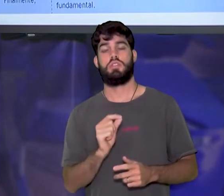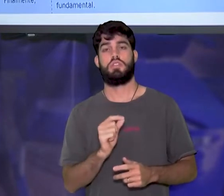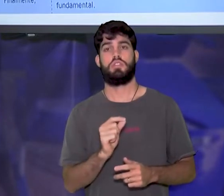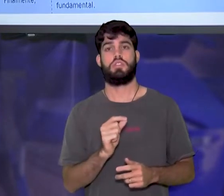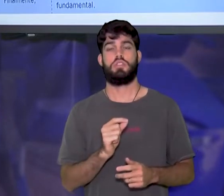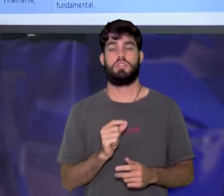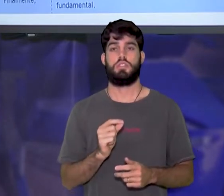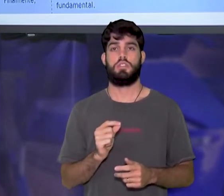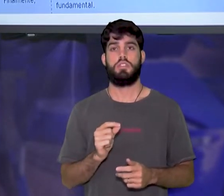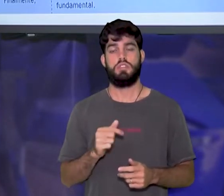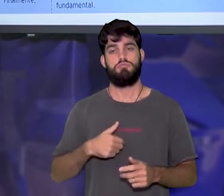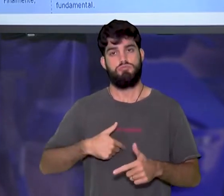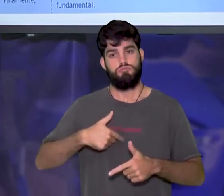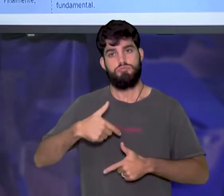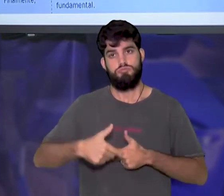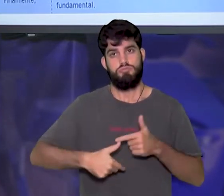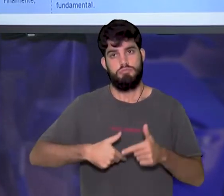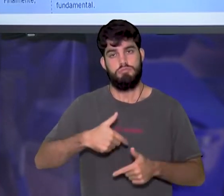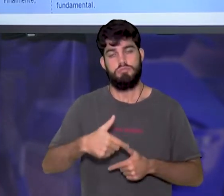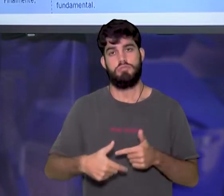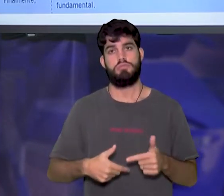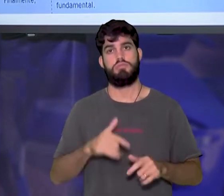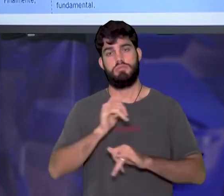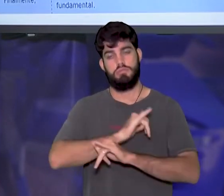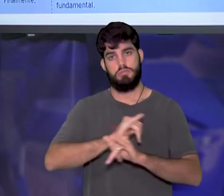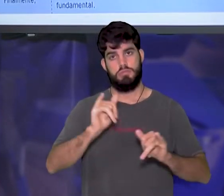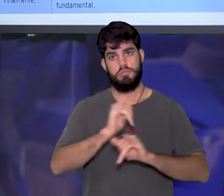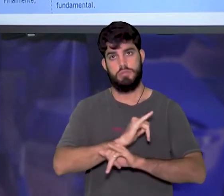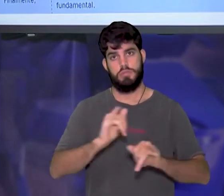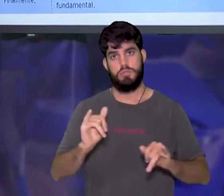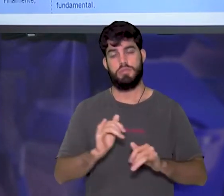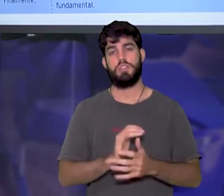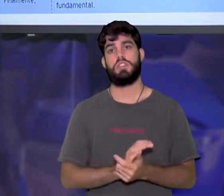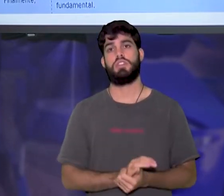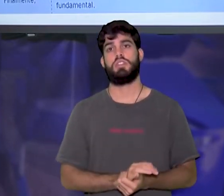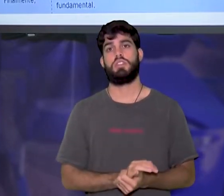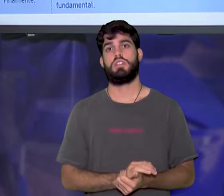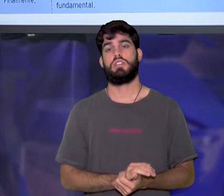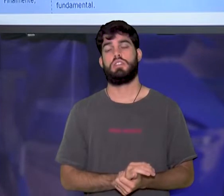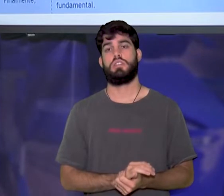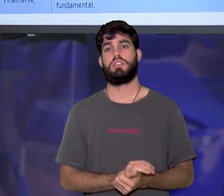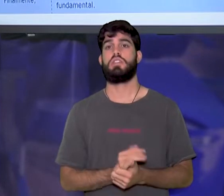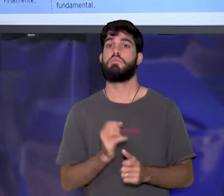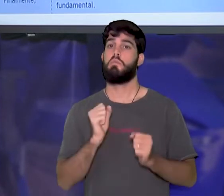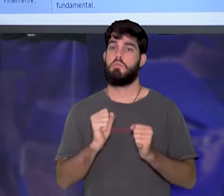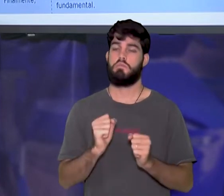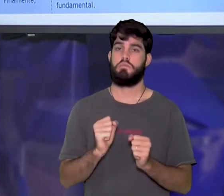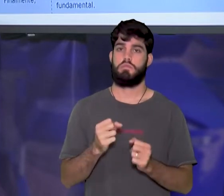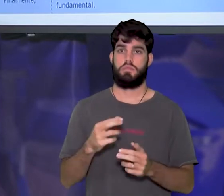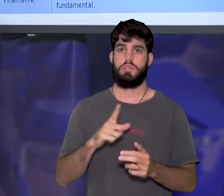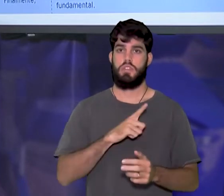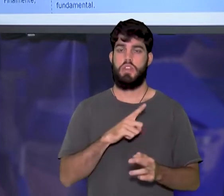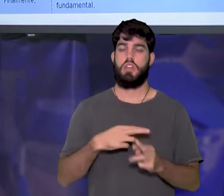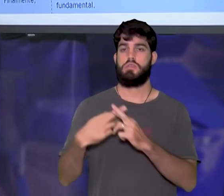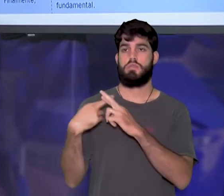essa campanha seletiva para que possa ter responsabilidade.